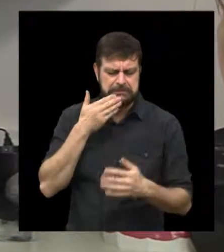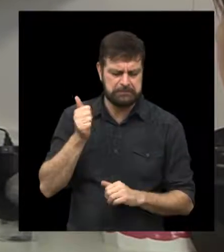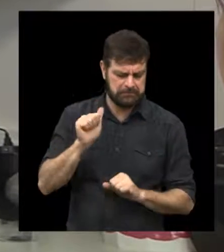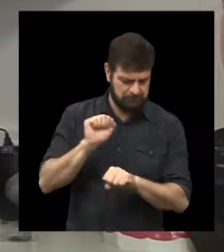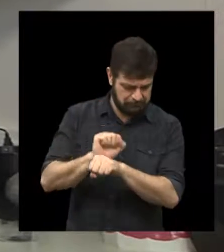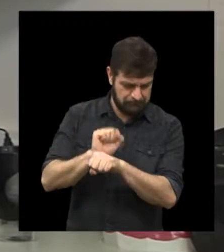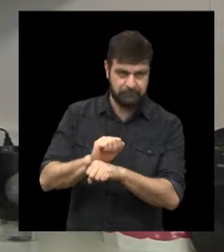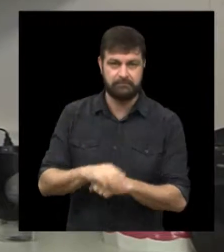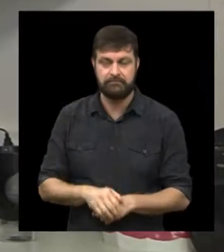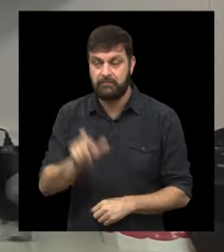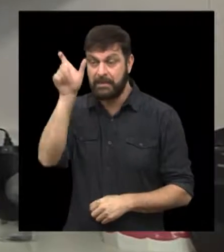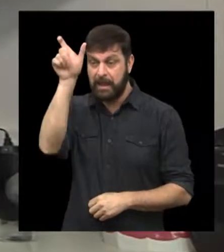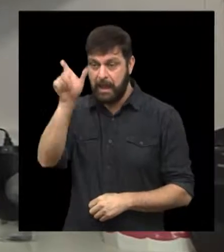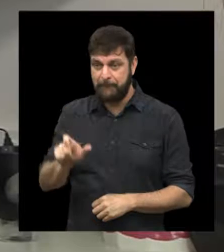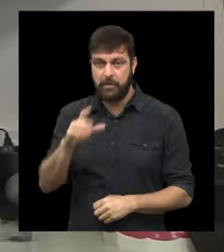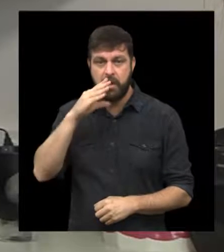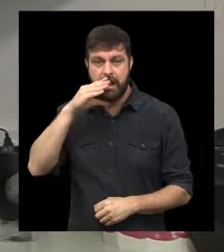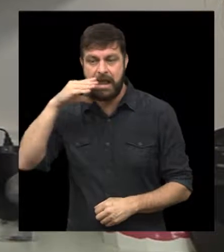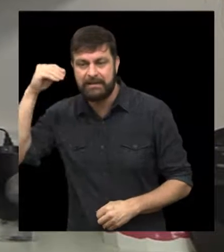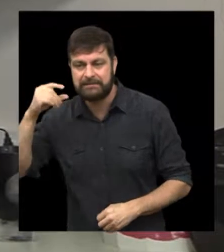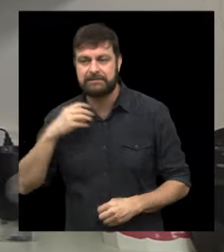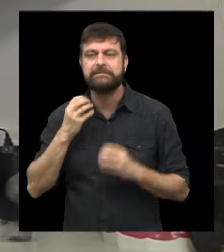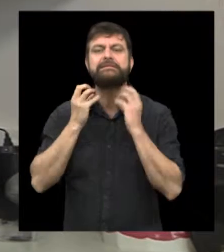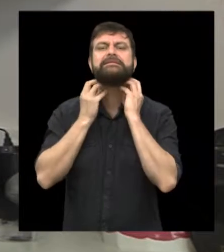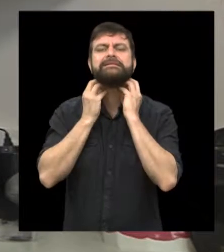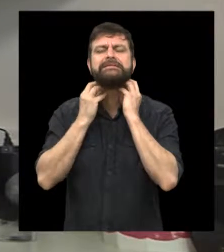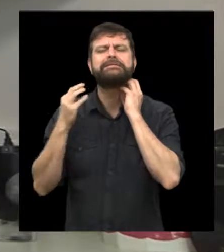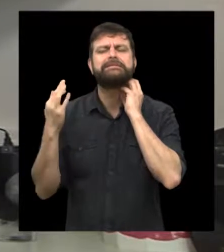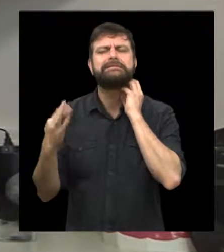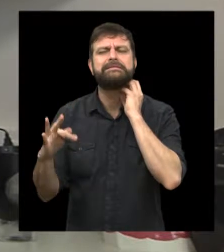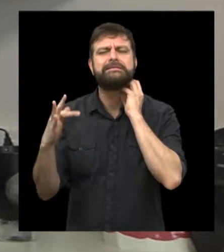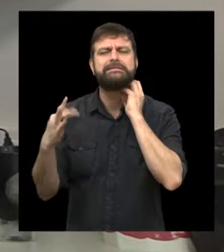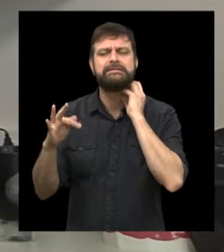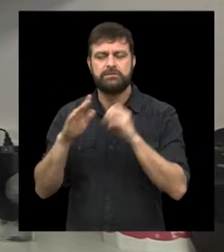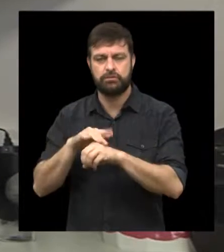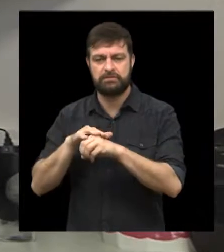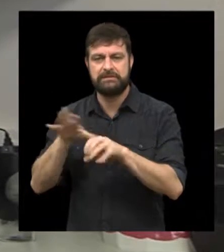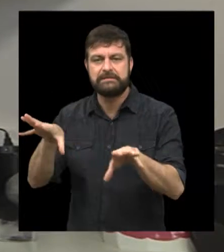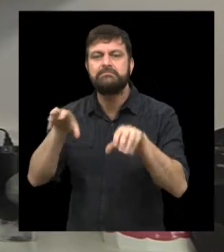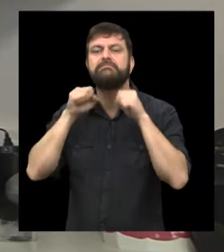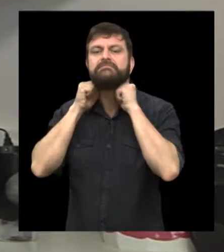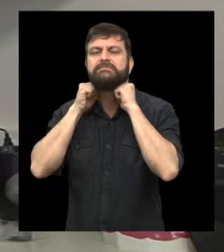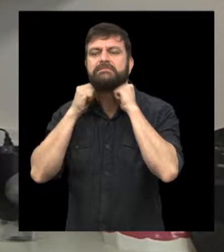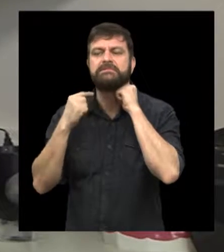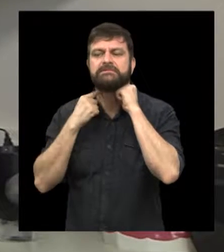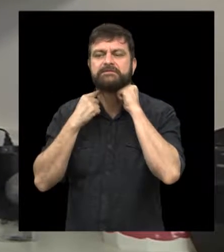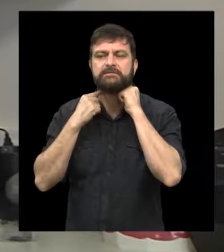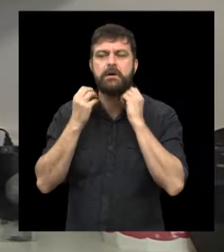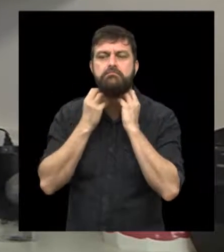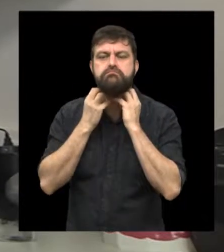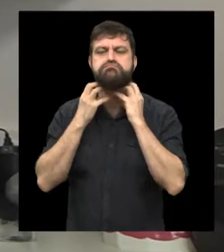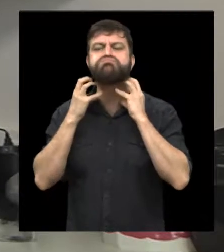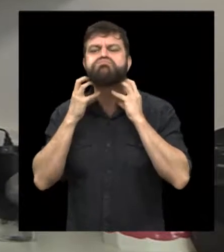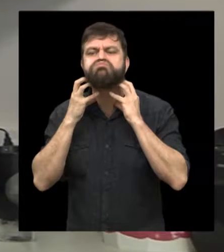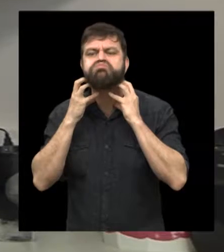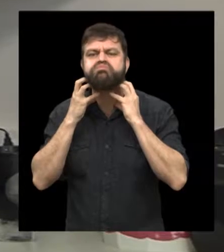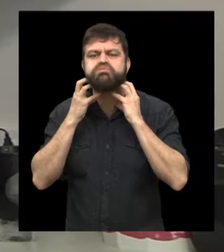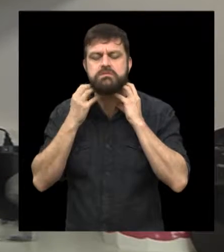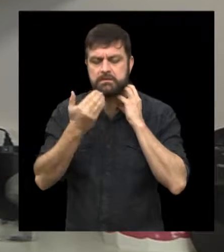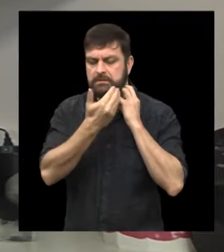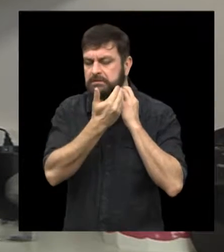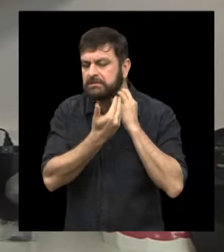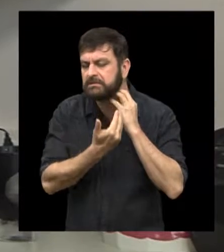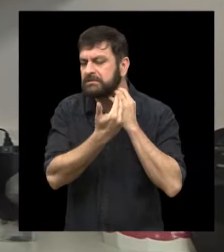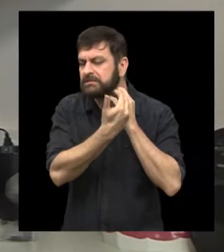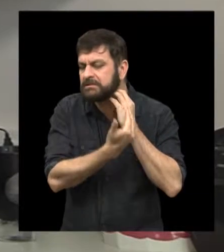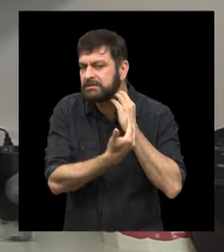explicar melhor. A pessoa, muitas vezes, quando é adolescente, tem sucessivas amidalites e essas amidalites deixam as amígdalas como se fosse um